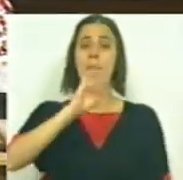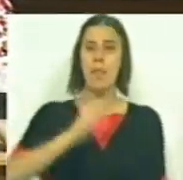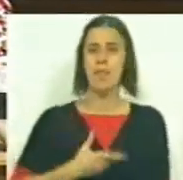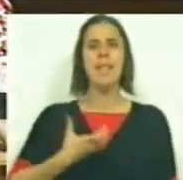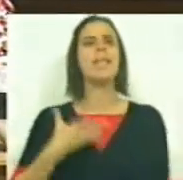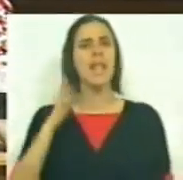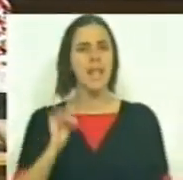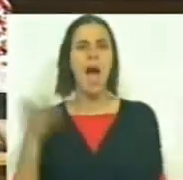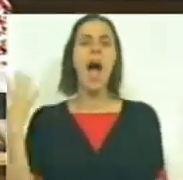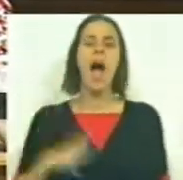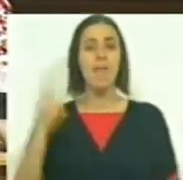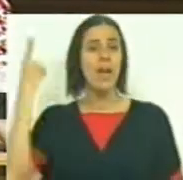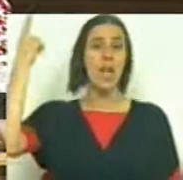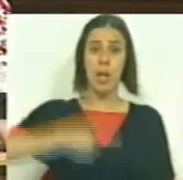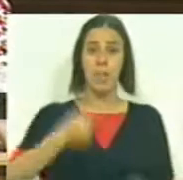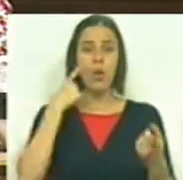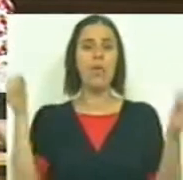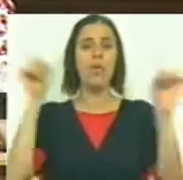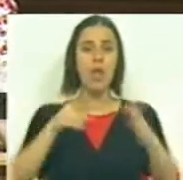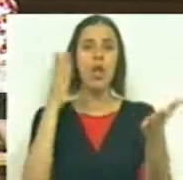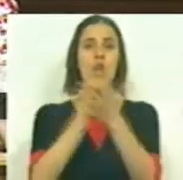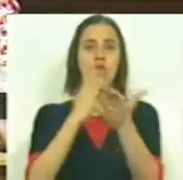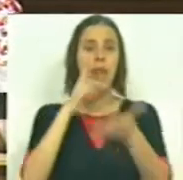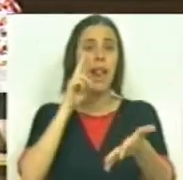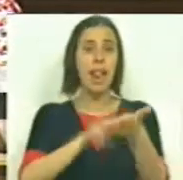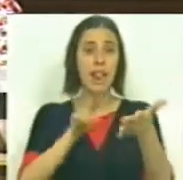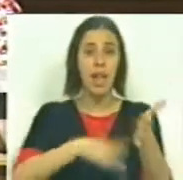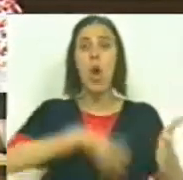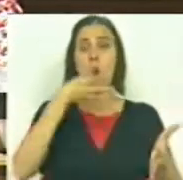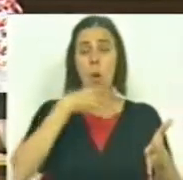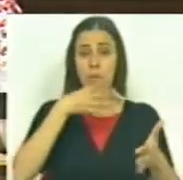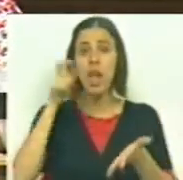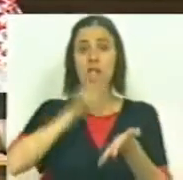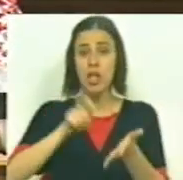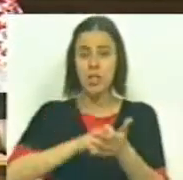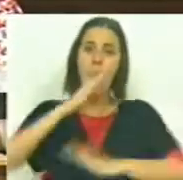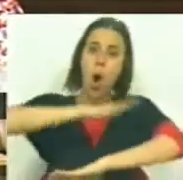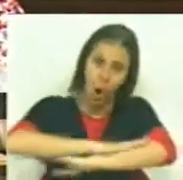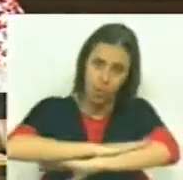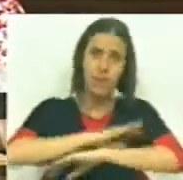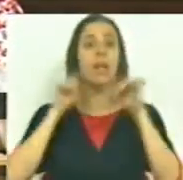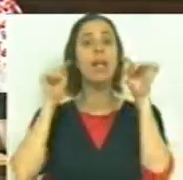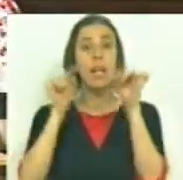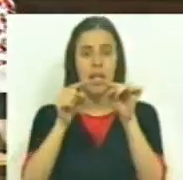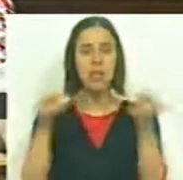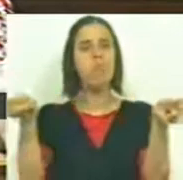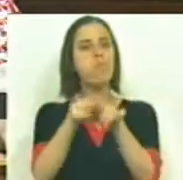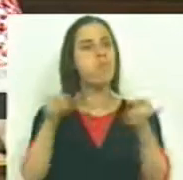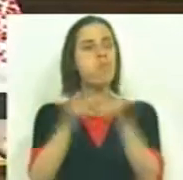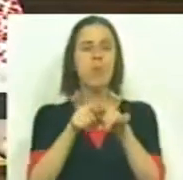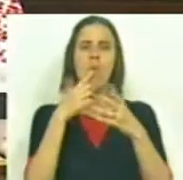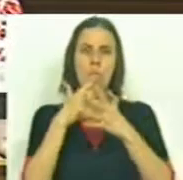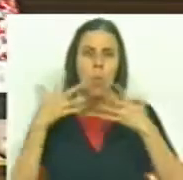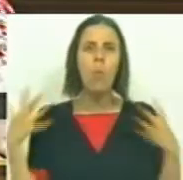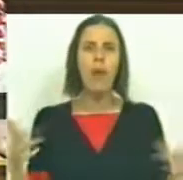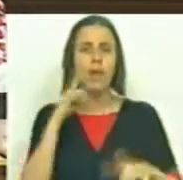PSD e CDS, pretende impor o regresso à escola do ler, contar, escrever e obedecer. E isso representa